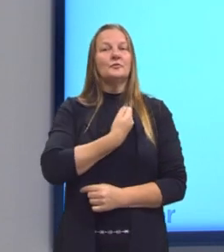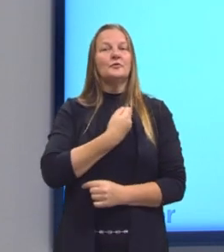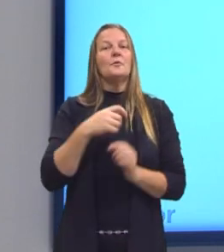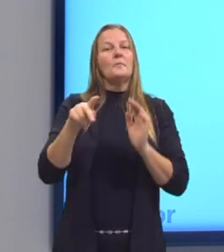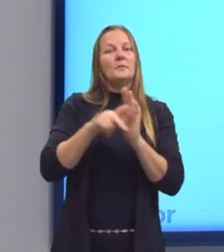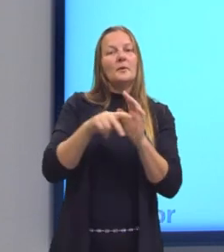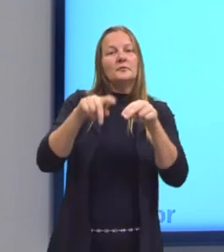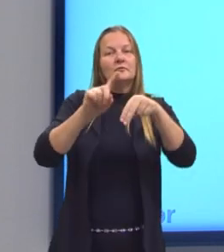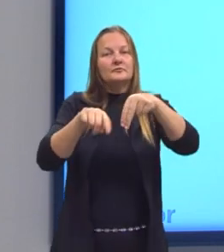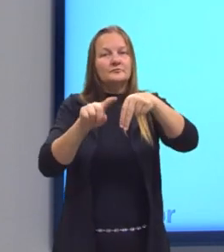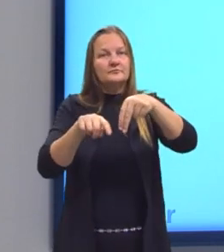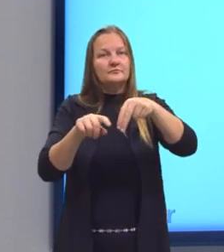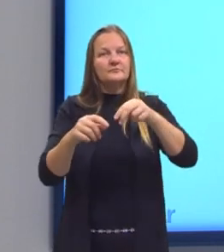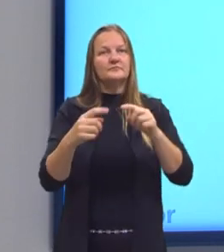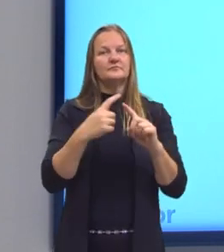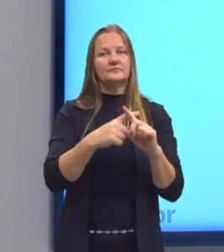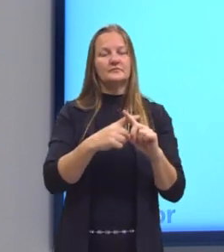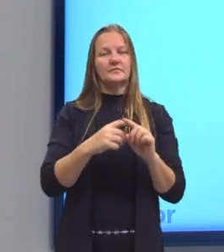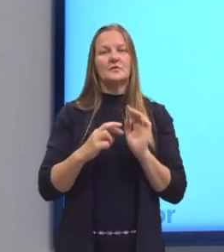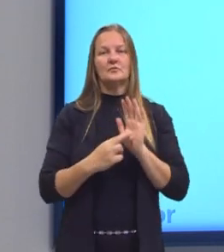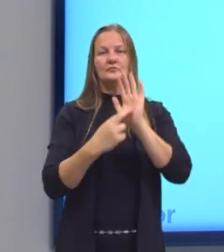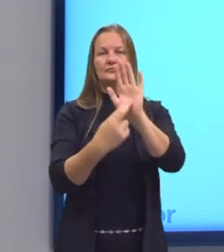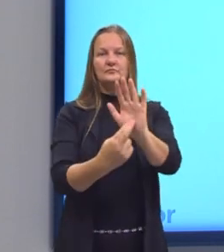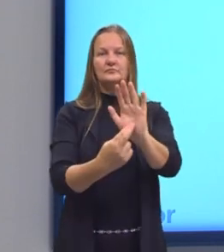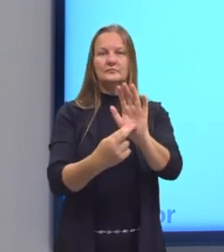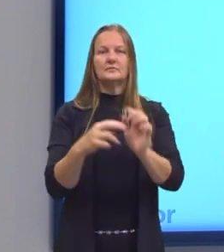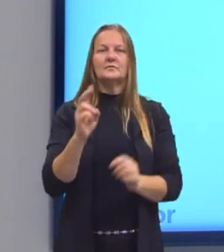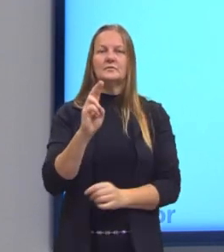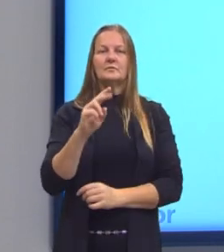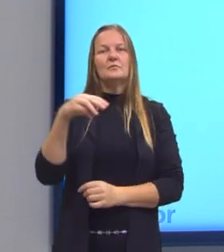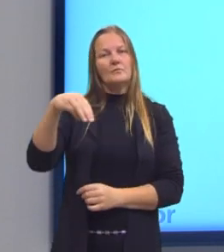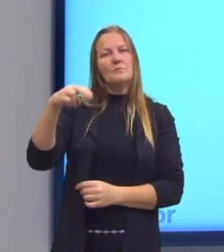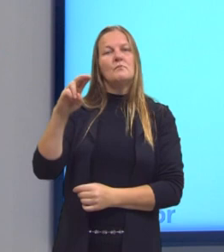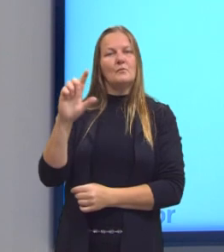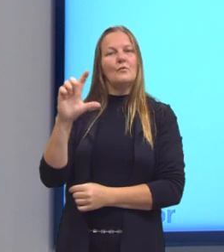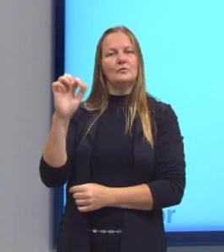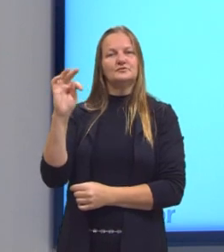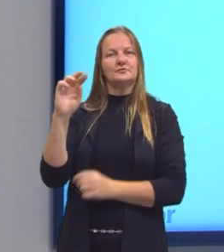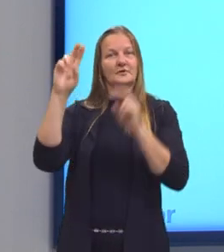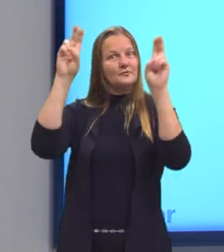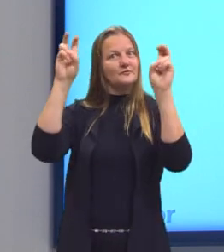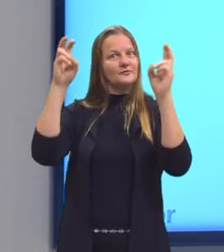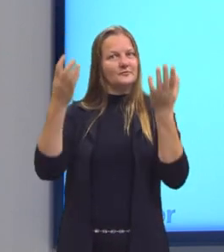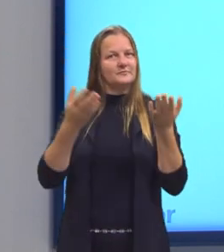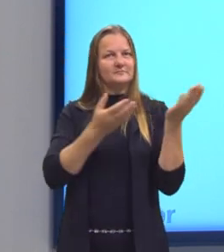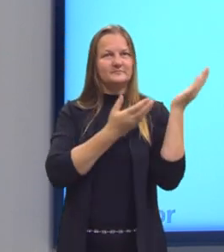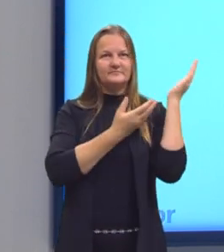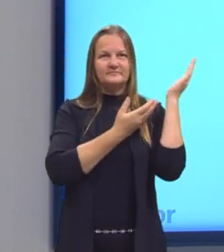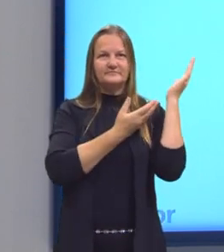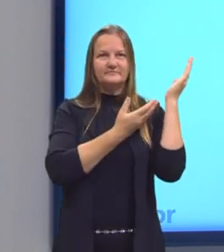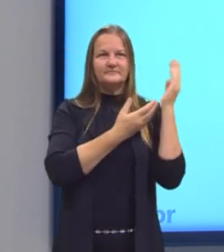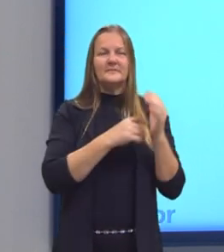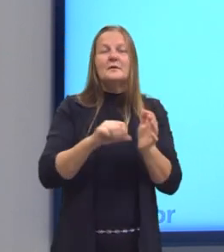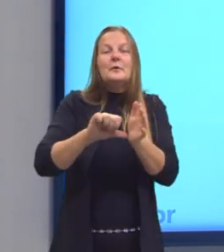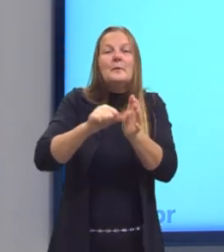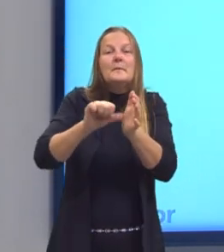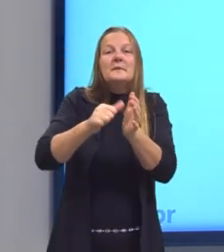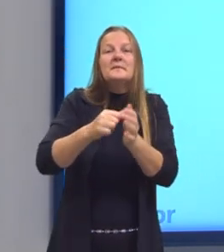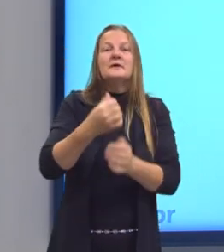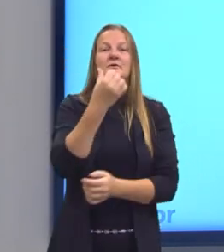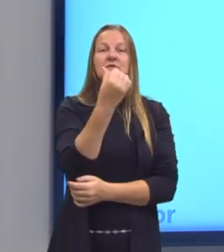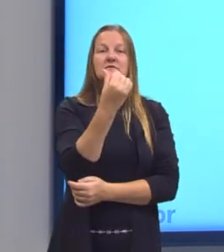números naturais. Essa representação, então, é chamada de múltiplos. Por exemplo, os primeiros seis